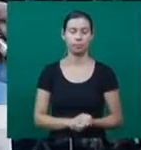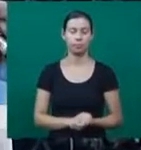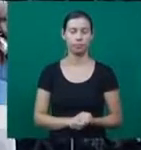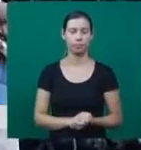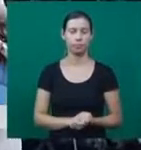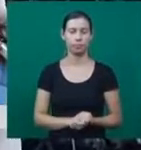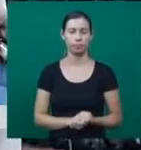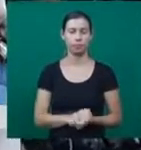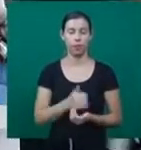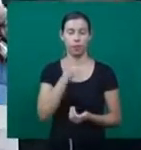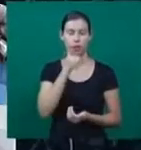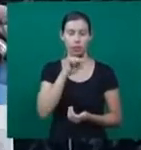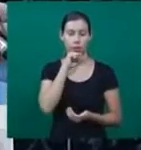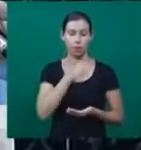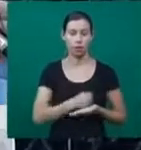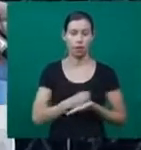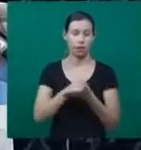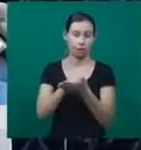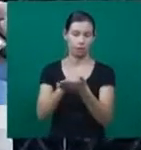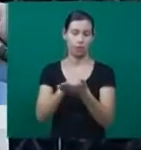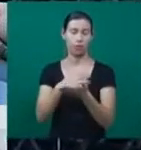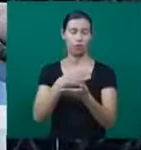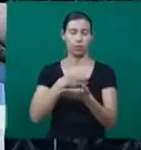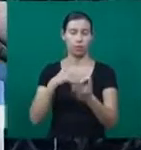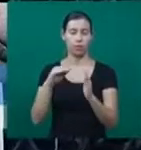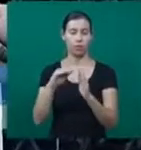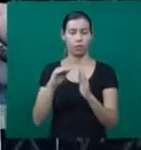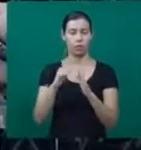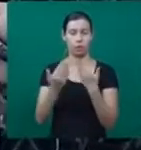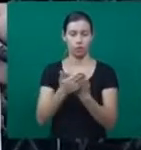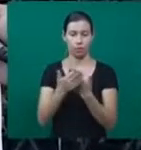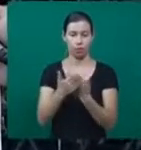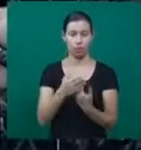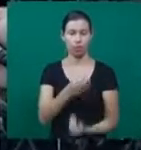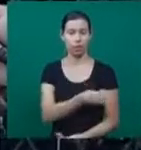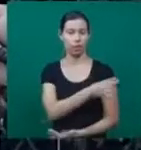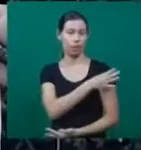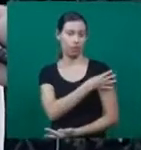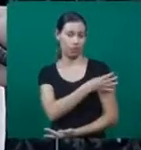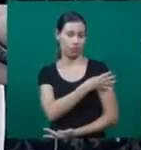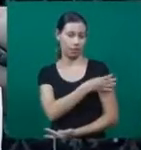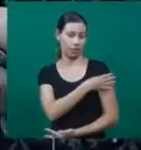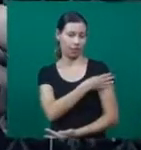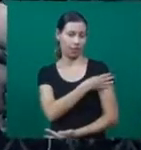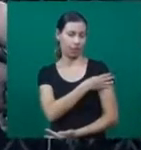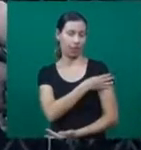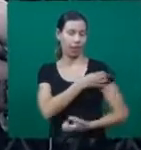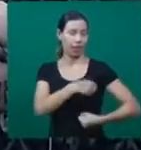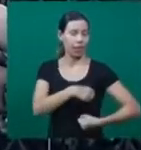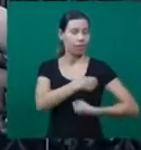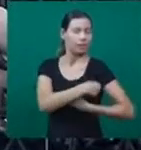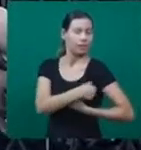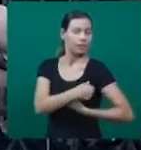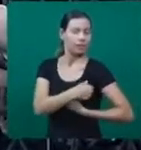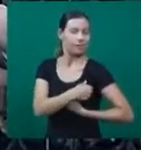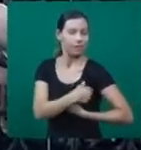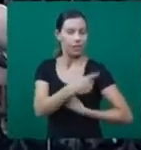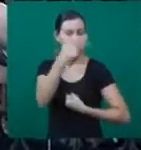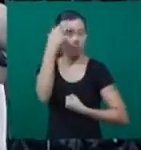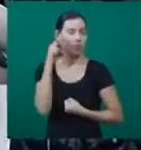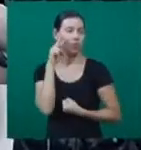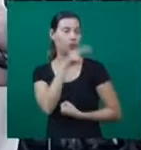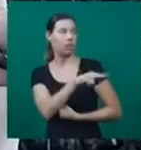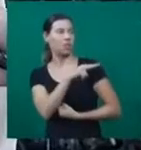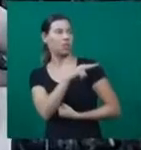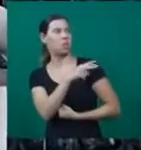um filho de 1,80m na escola, no quarto ano primário, de braço dado. As pessoas olhando e falando, olha,